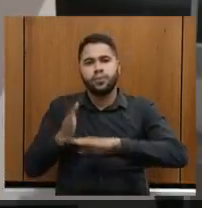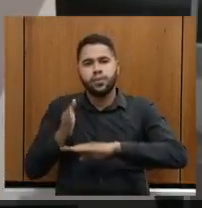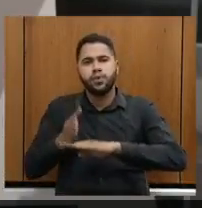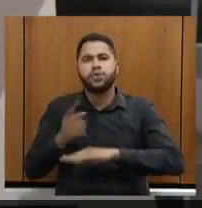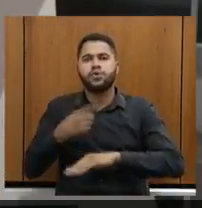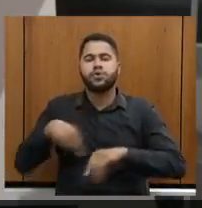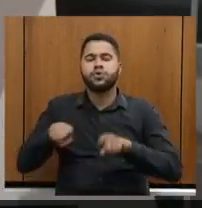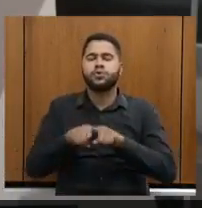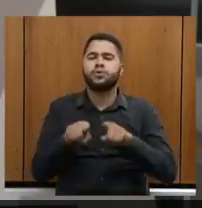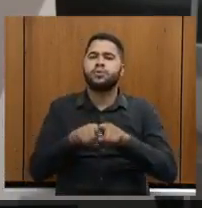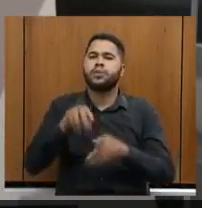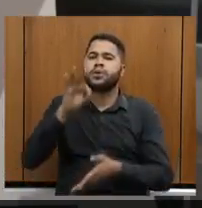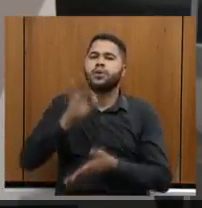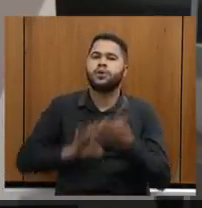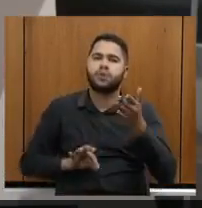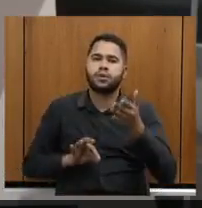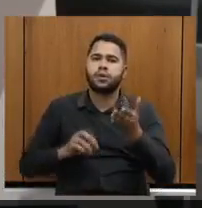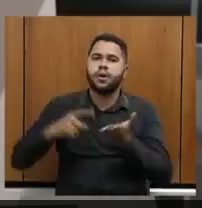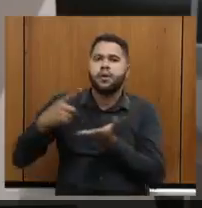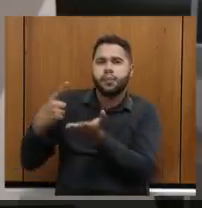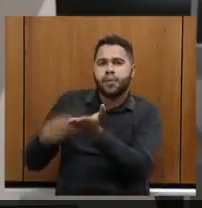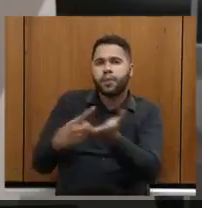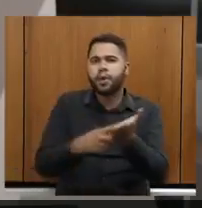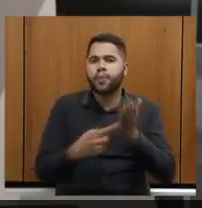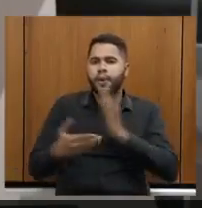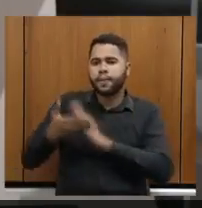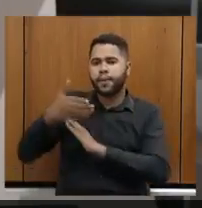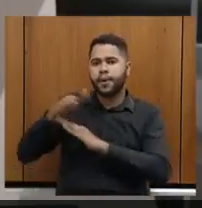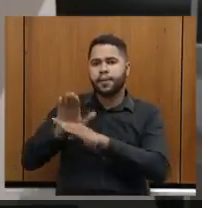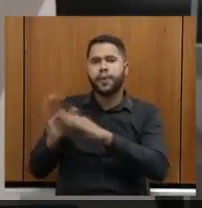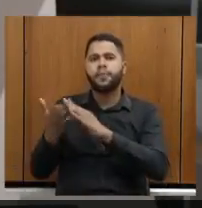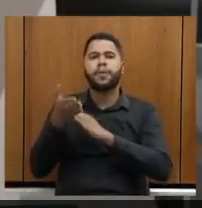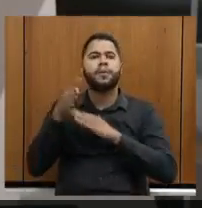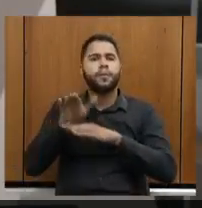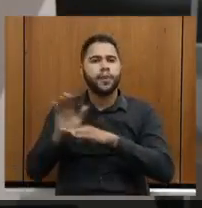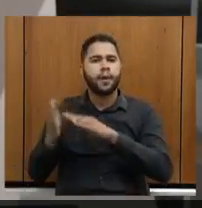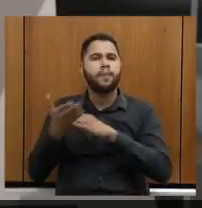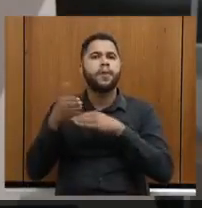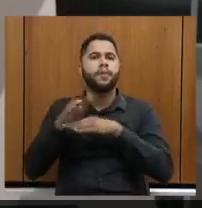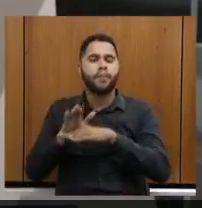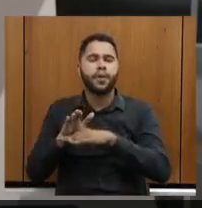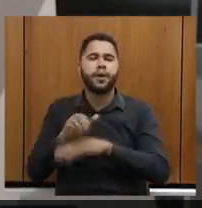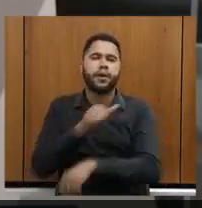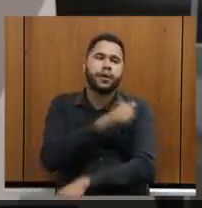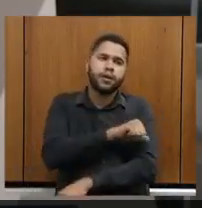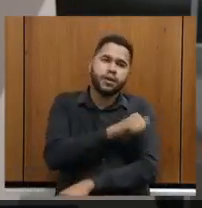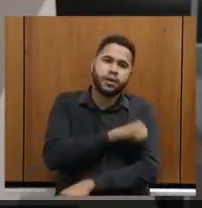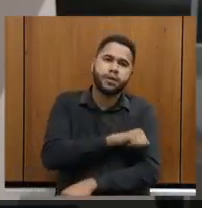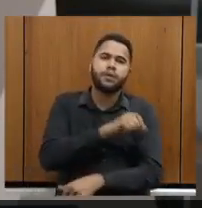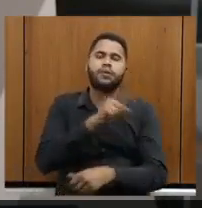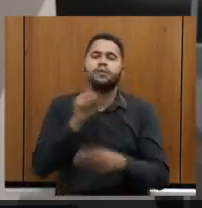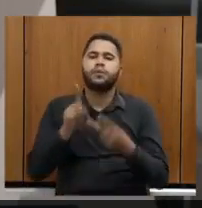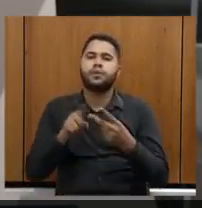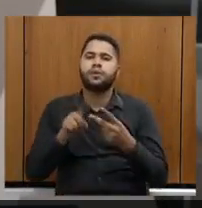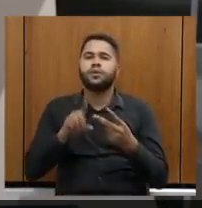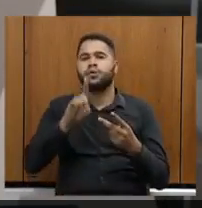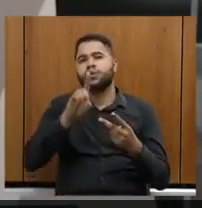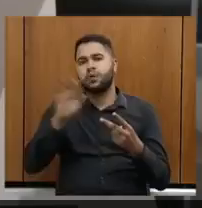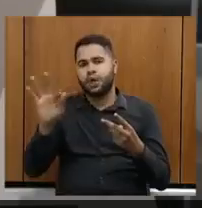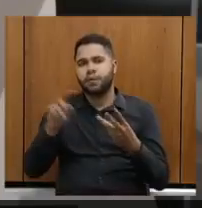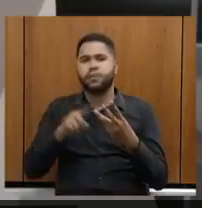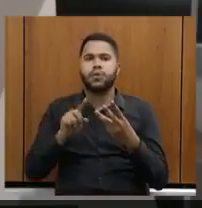assinamos, neste dia, um acordo de cooperação, já não é protocolo mais, entre o Rio de Janeiro, o Distrito Federal,